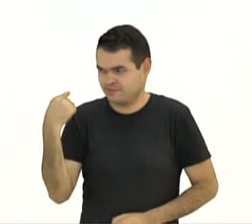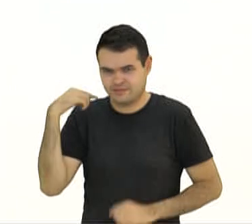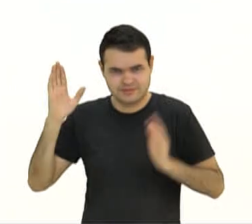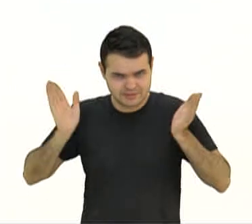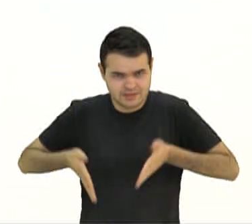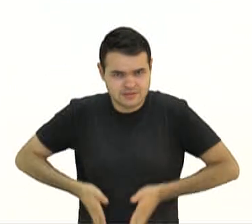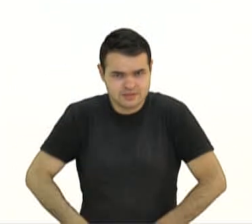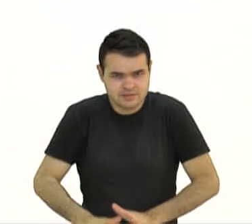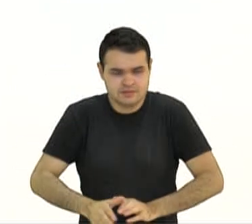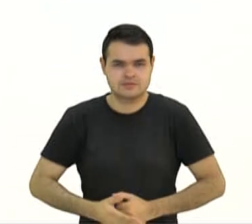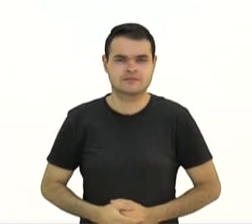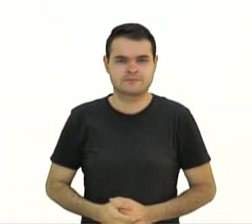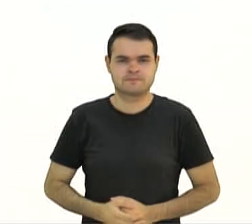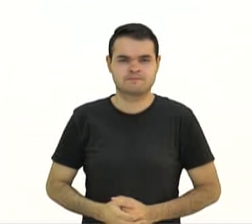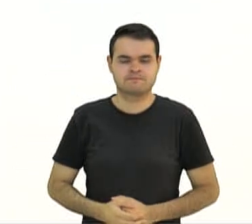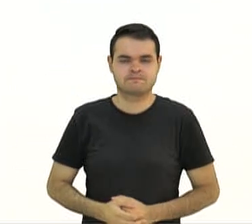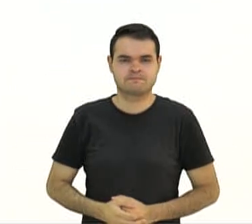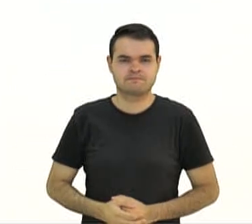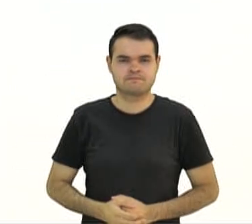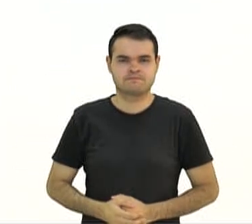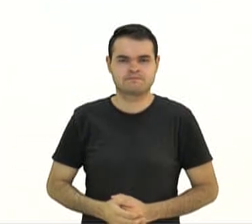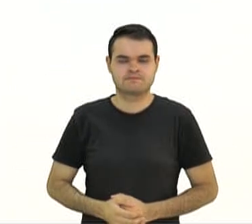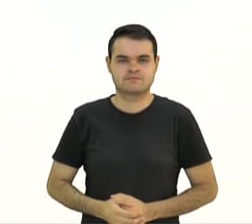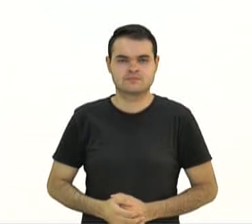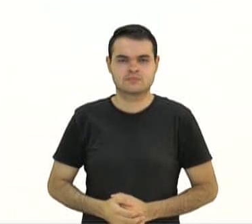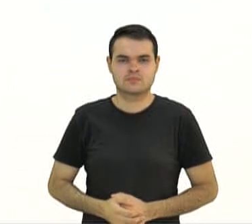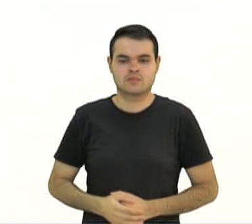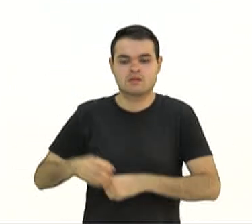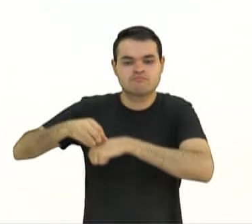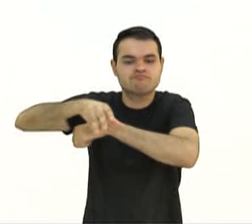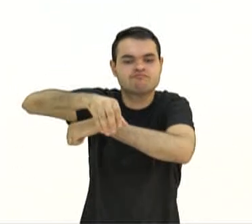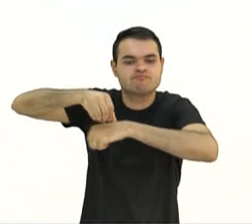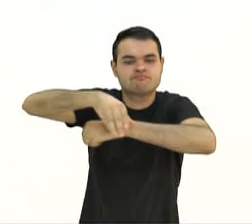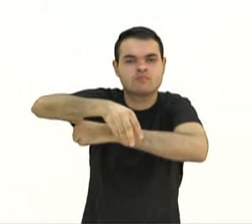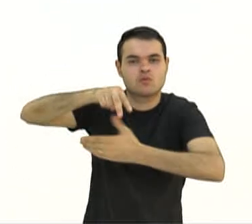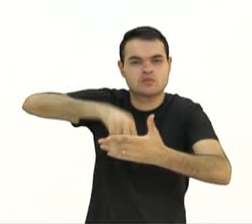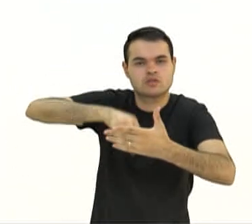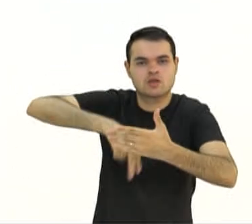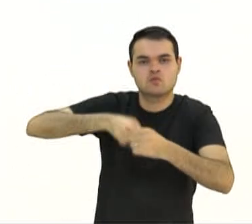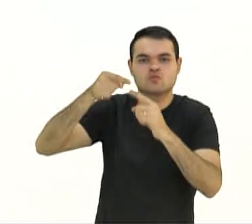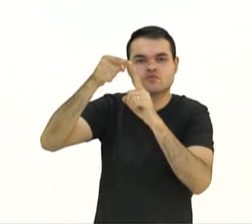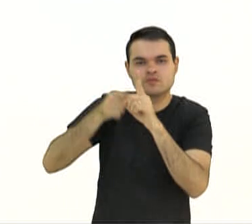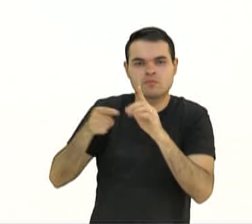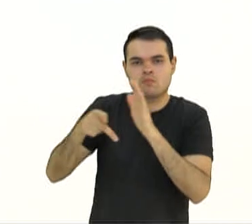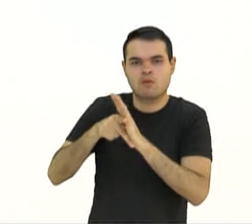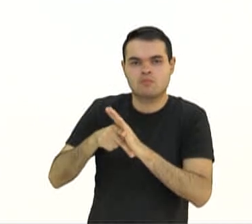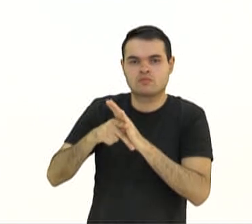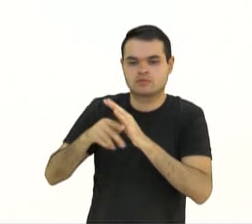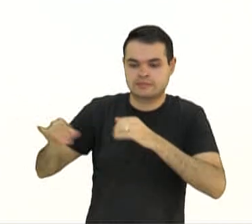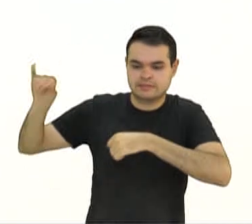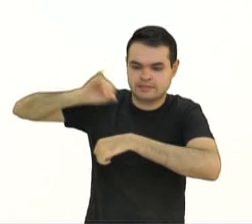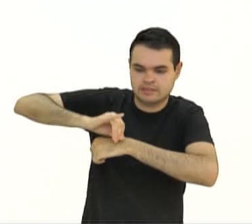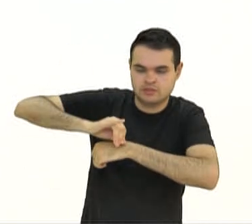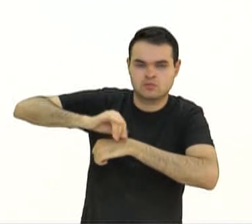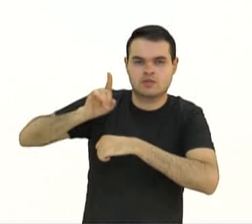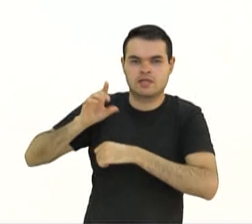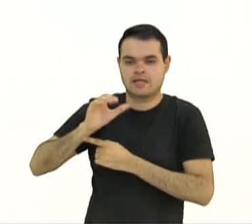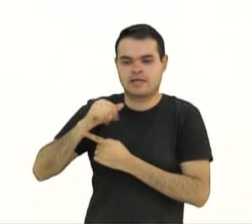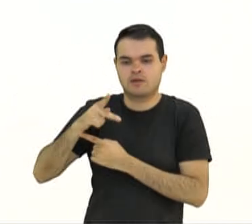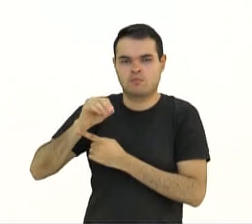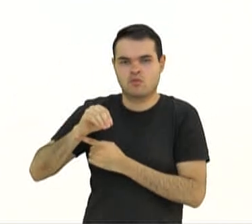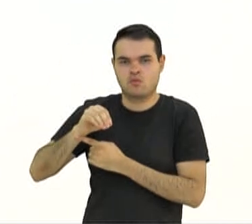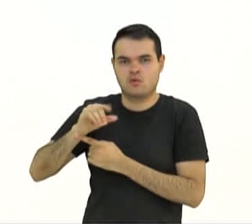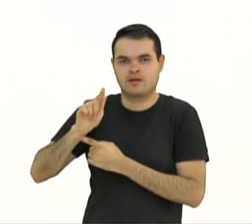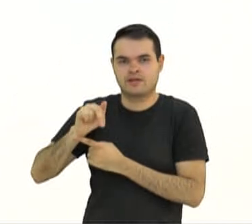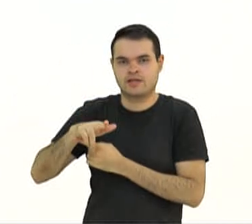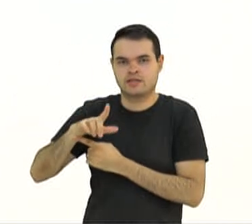nascidos naquela época? Relatou aos leitores um tipo de medicância praticado na região central de Campo Grande e